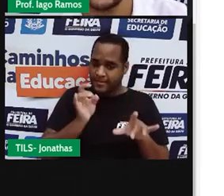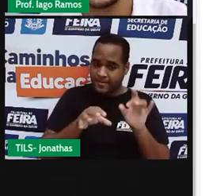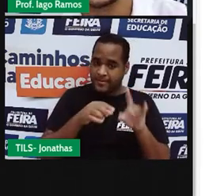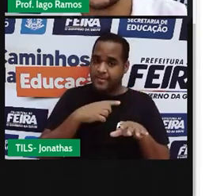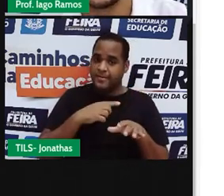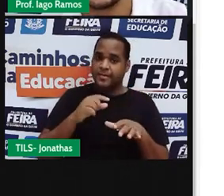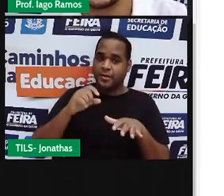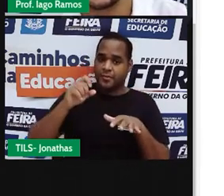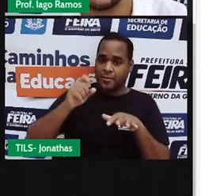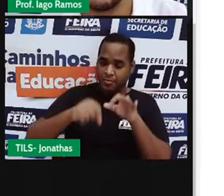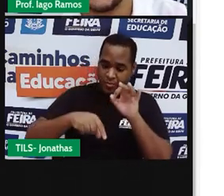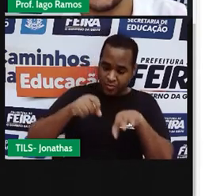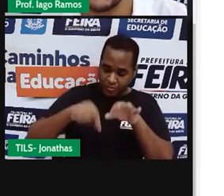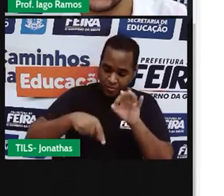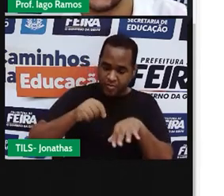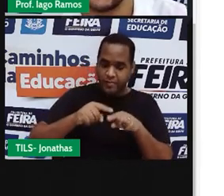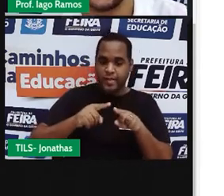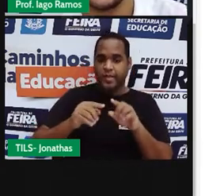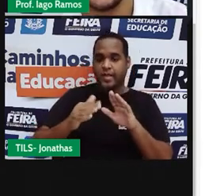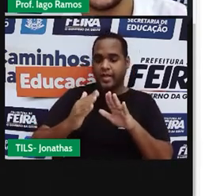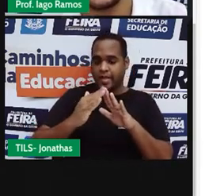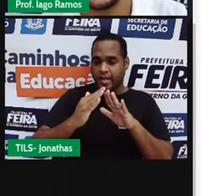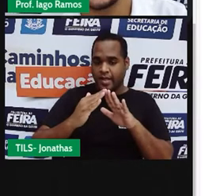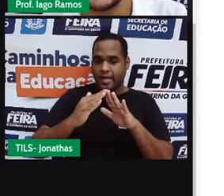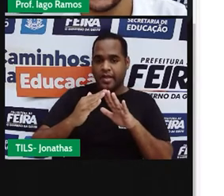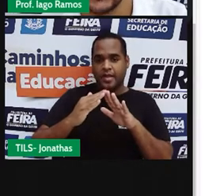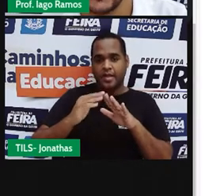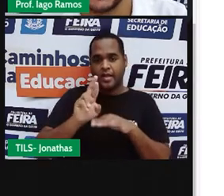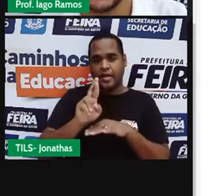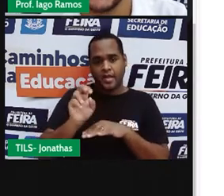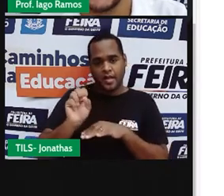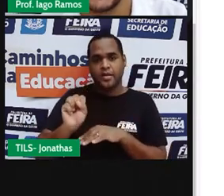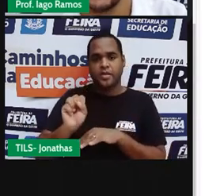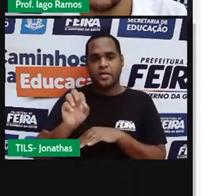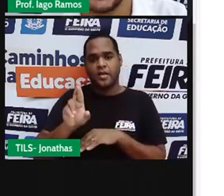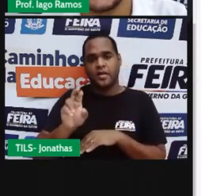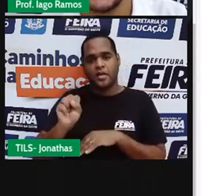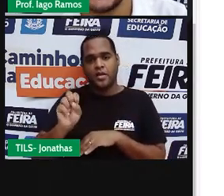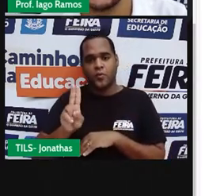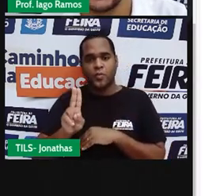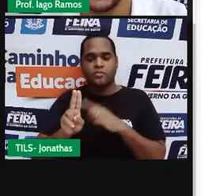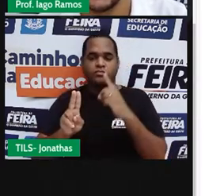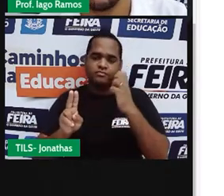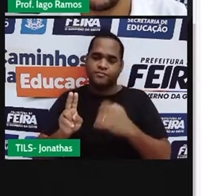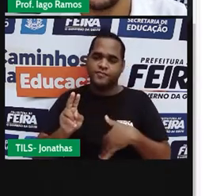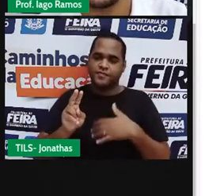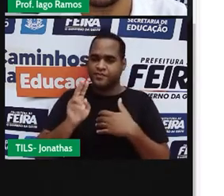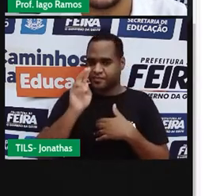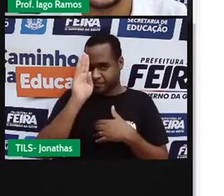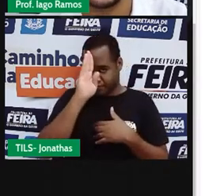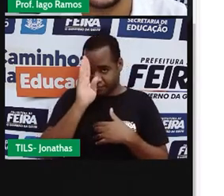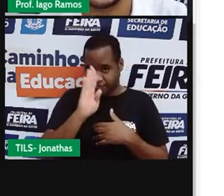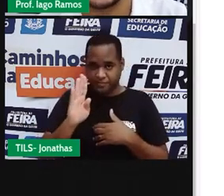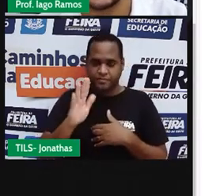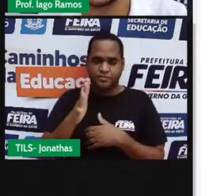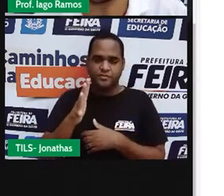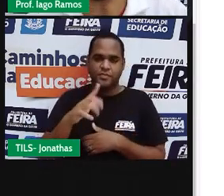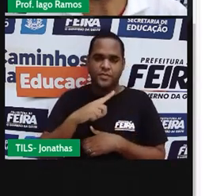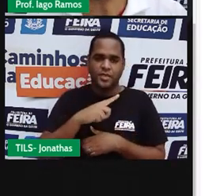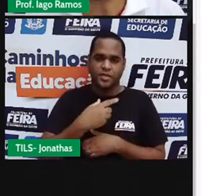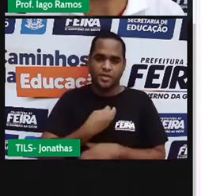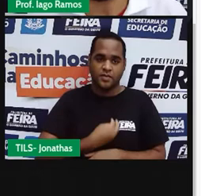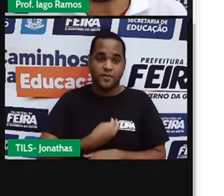resíduos sólidos urbanos, ou RSU. no Brasil, pouco mais de